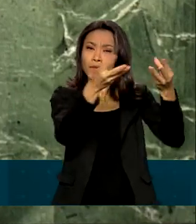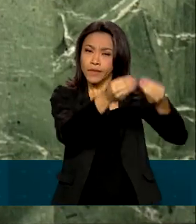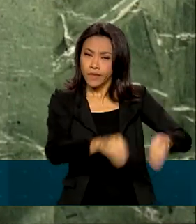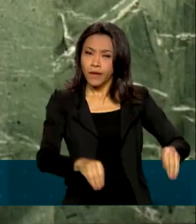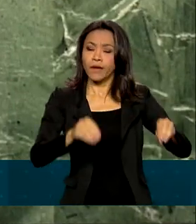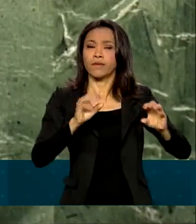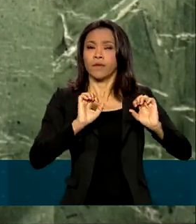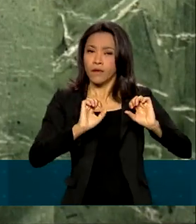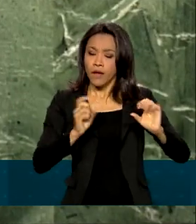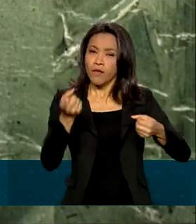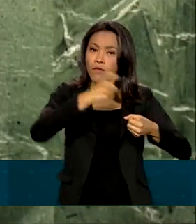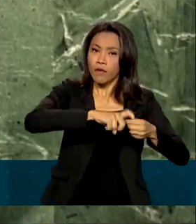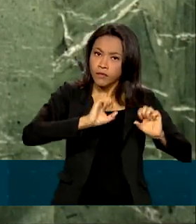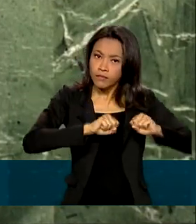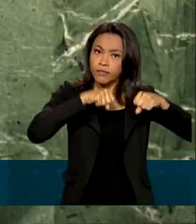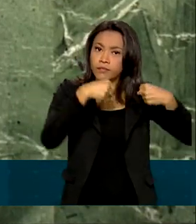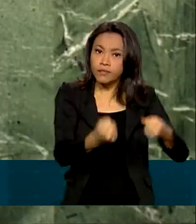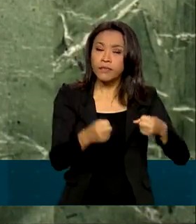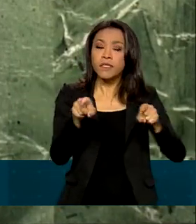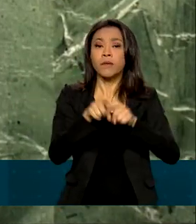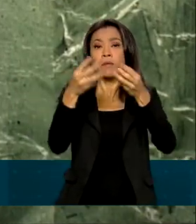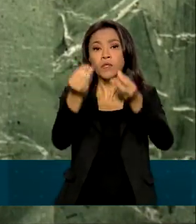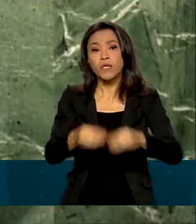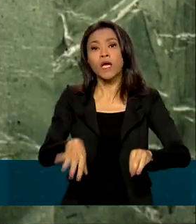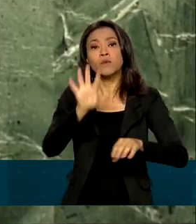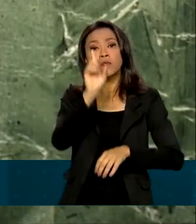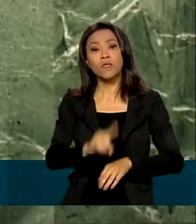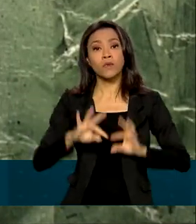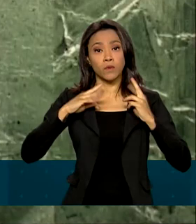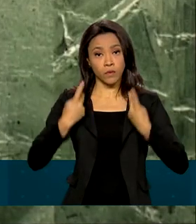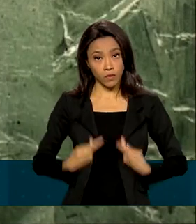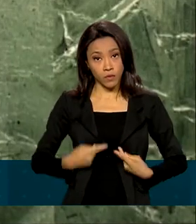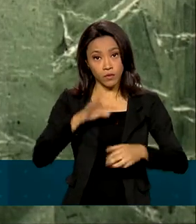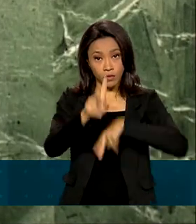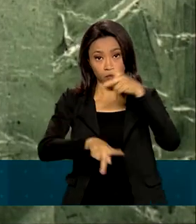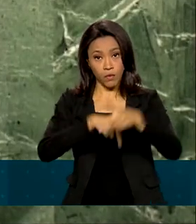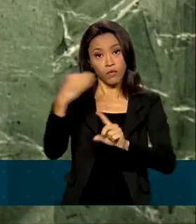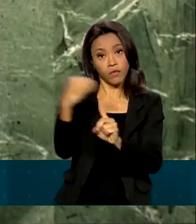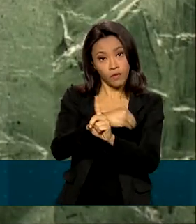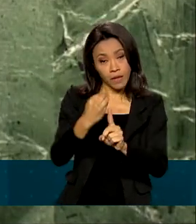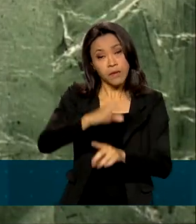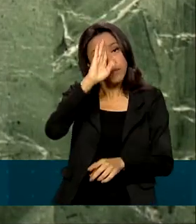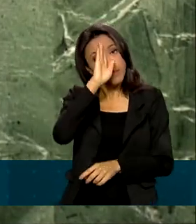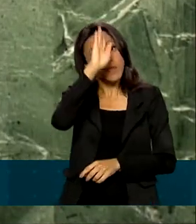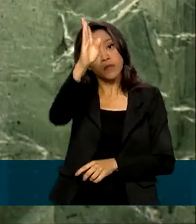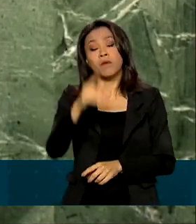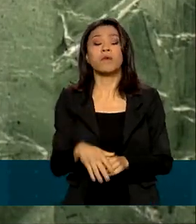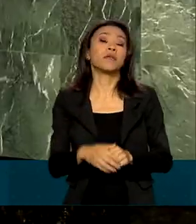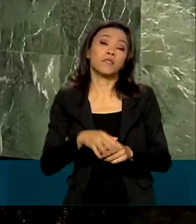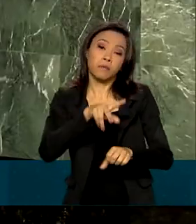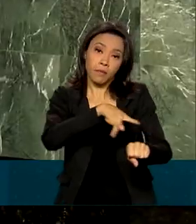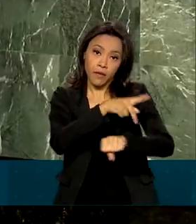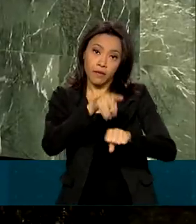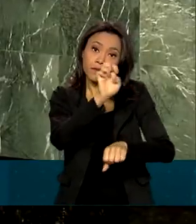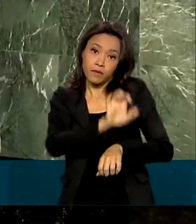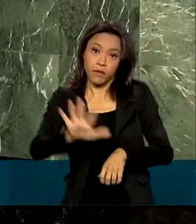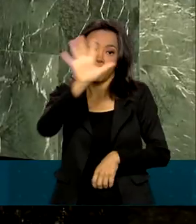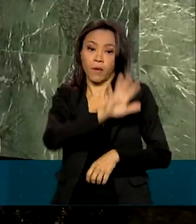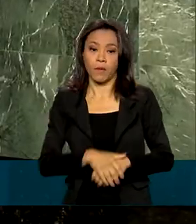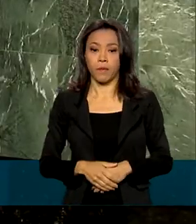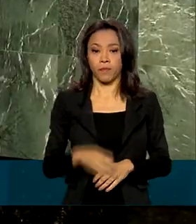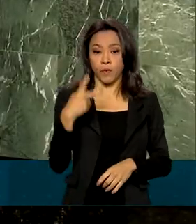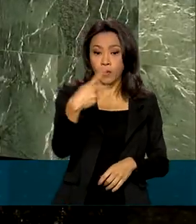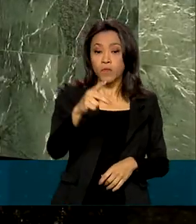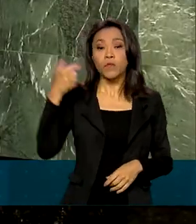economia e afetaram direitos humanos de populações vulneráveis, inclusive em países da própria Europa. Ainda em seu